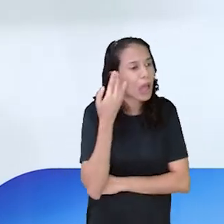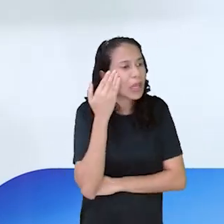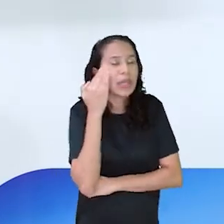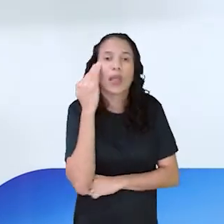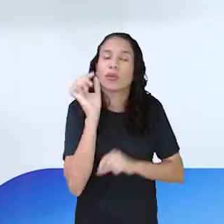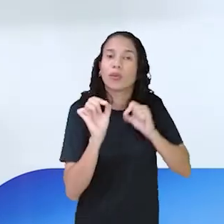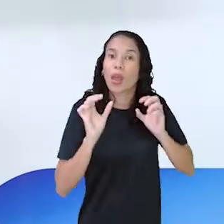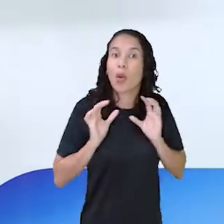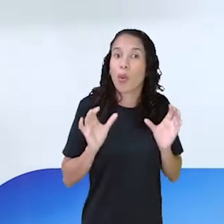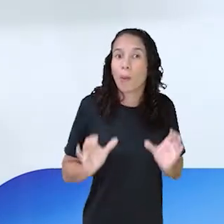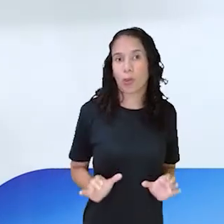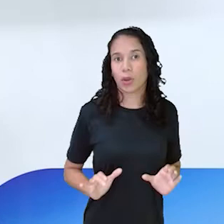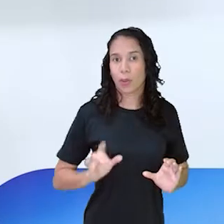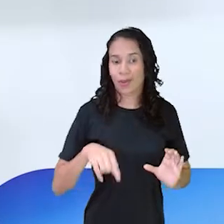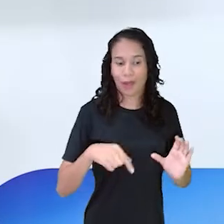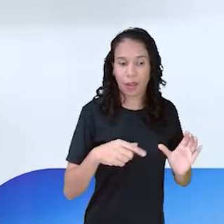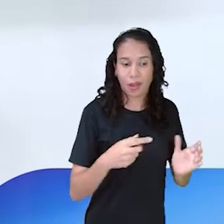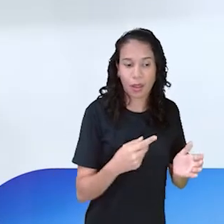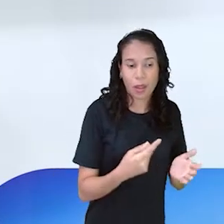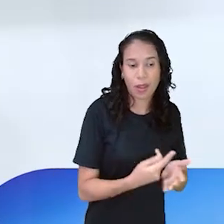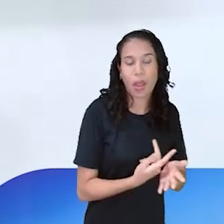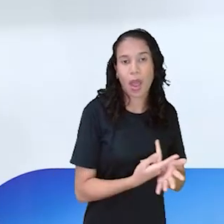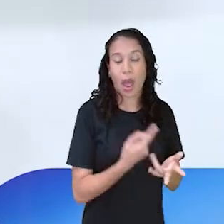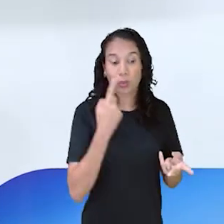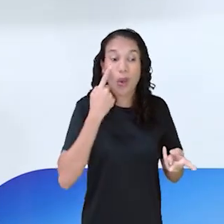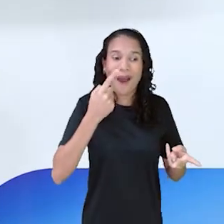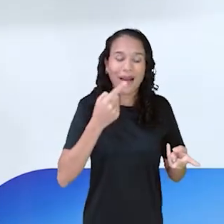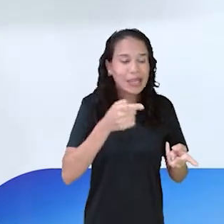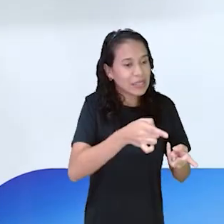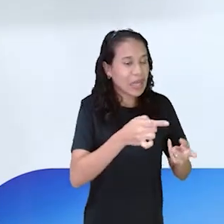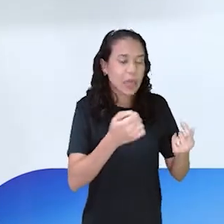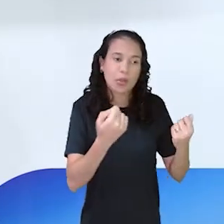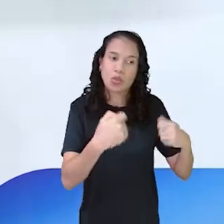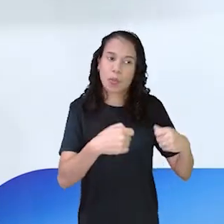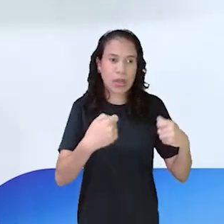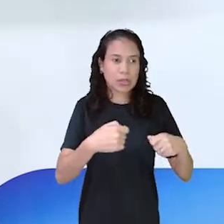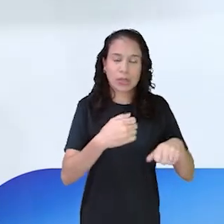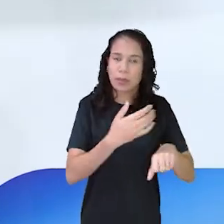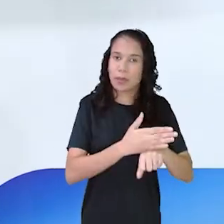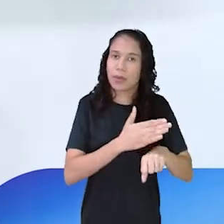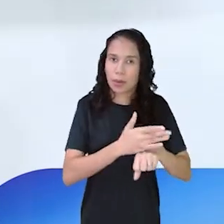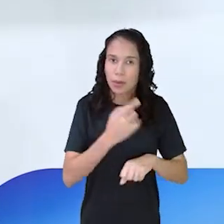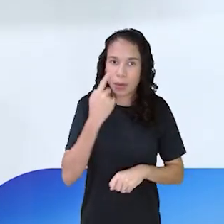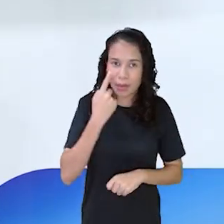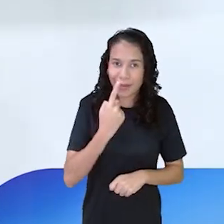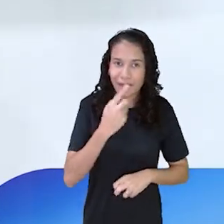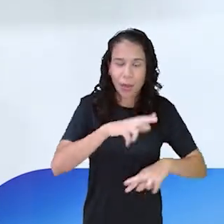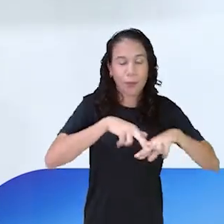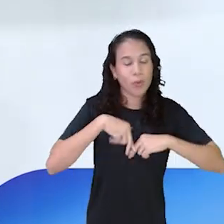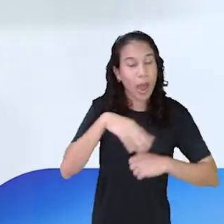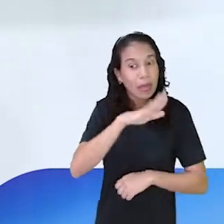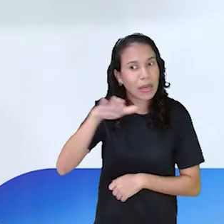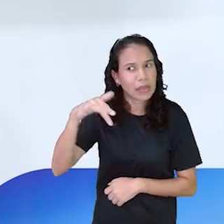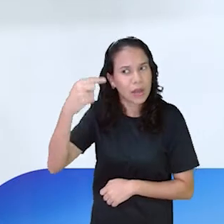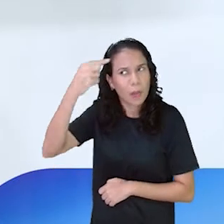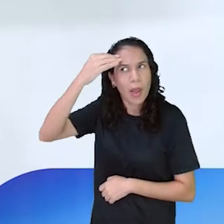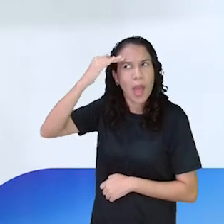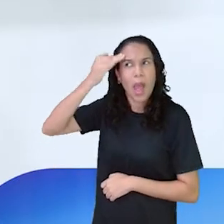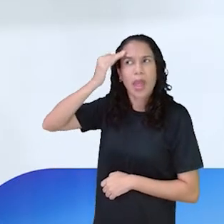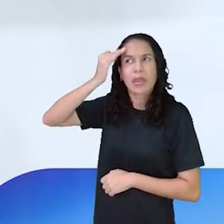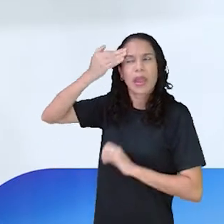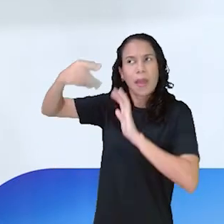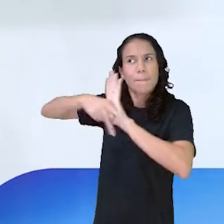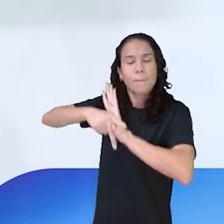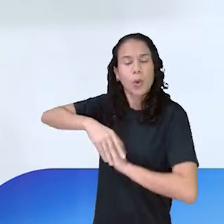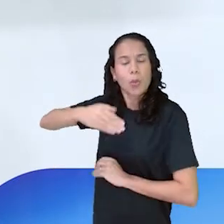comportamentos são inadequados, que alguns comportamentos não precisavam acontecer. E aí essa autoconsciência